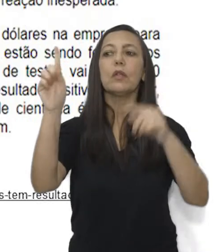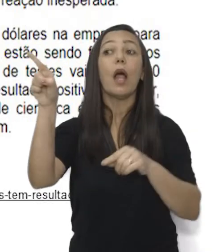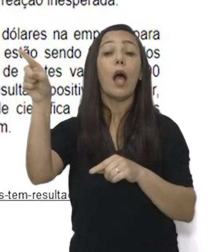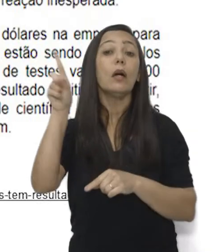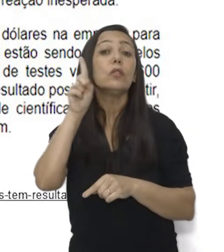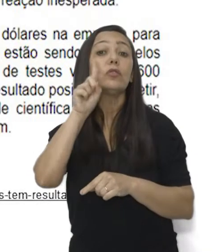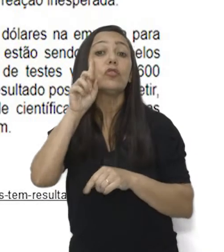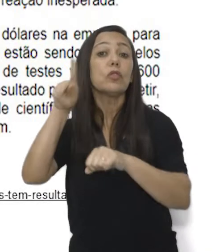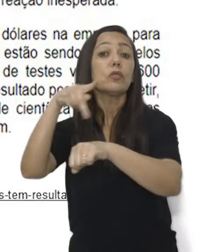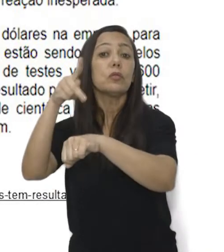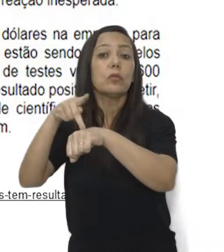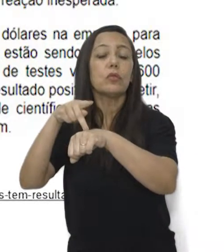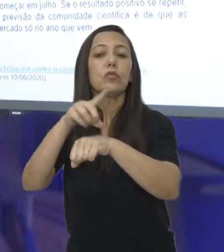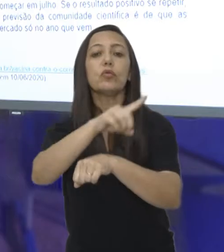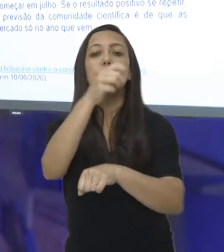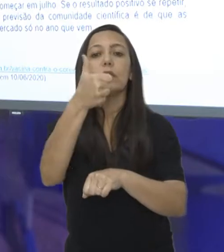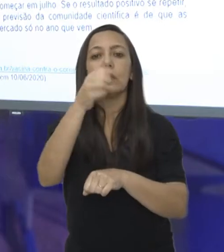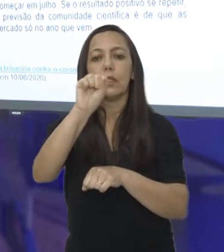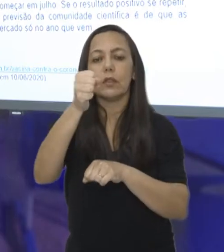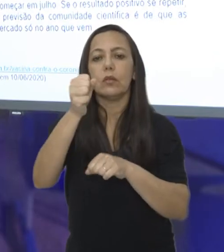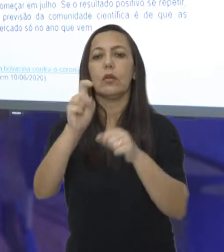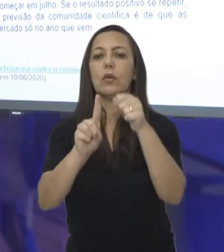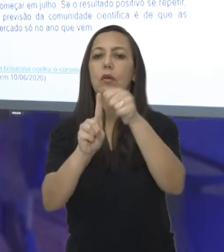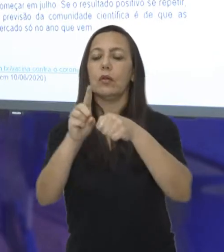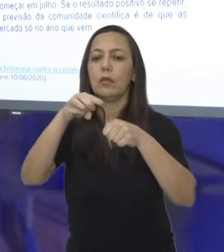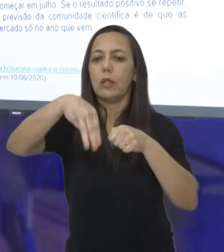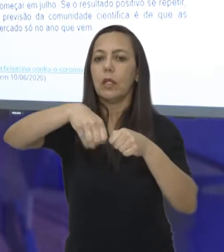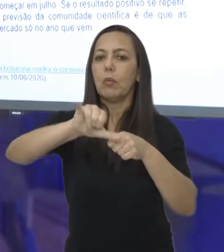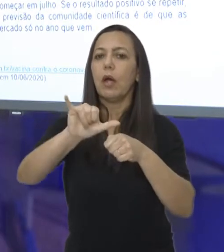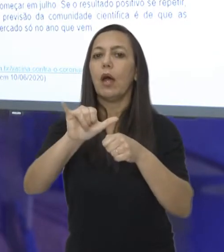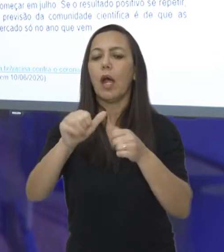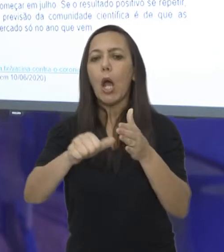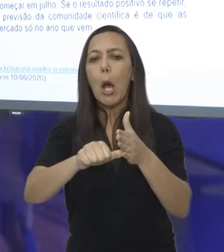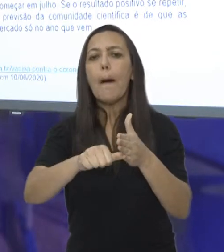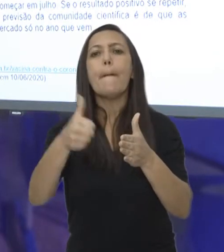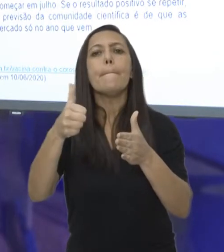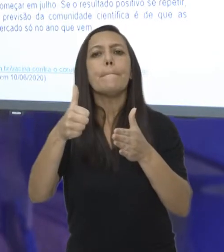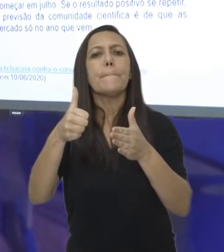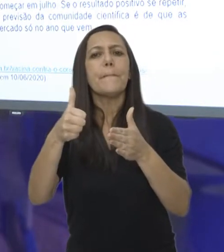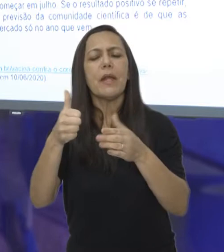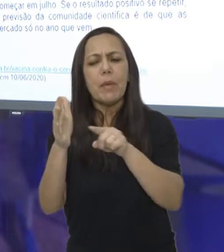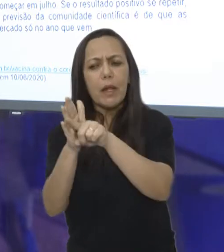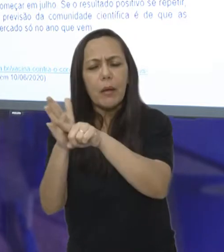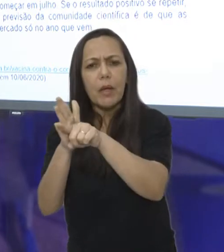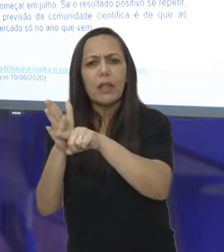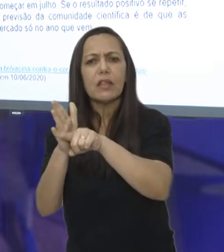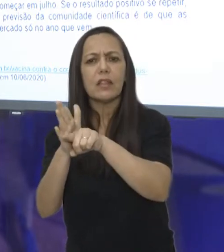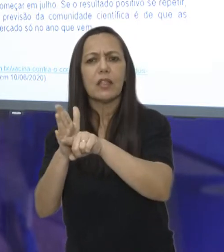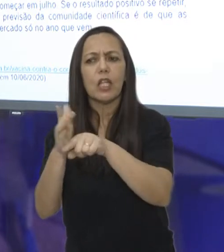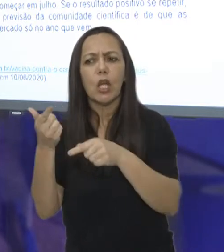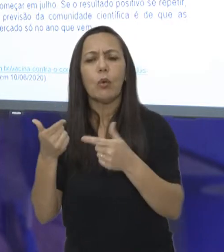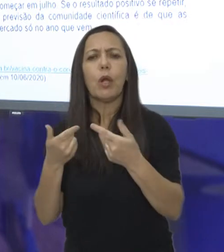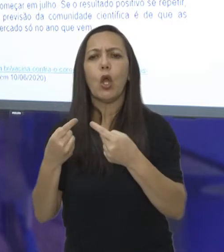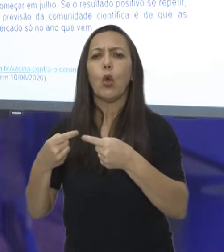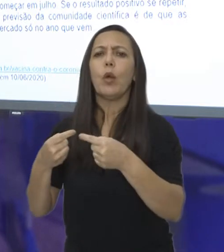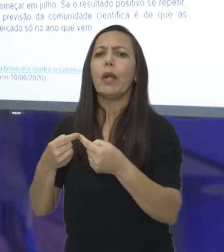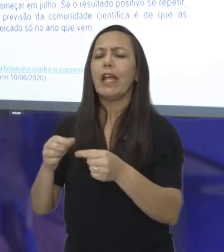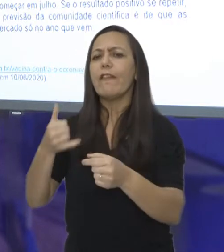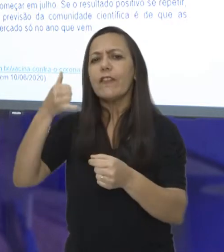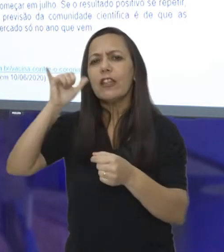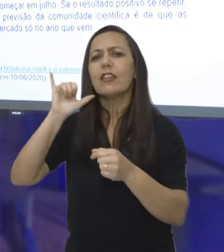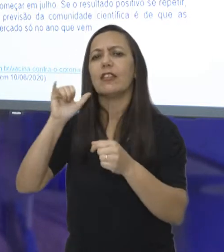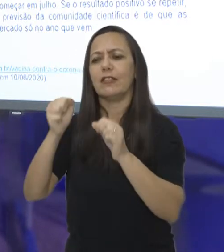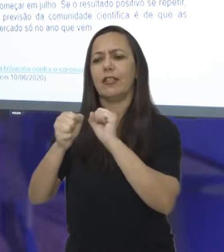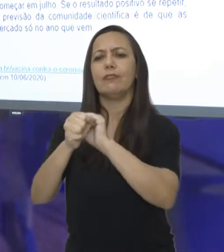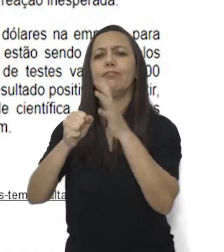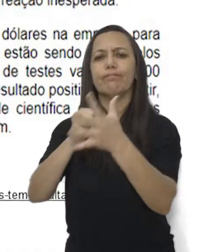anunciou em 18 de maio que os primeiros testes de vacina que está desenvolvendo contra o novo coronavírus tiveram